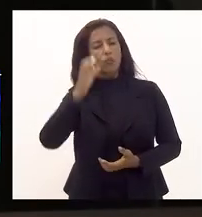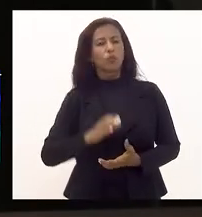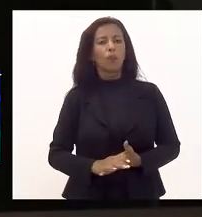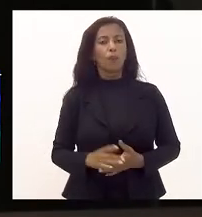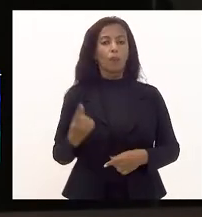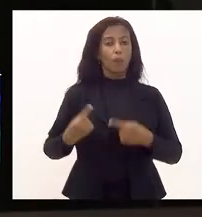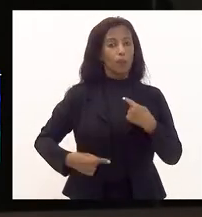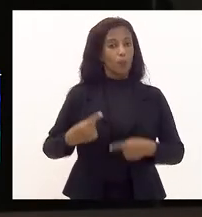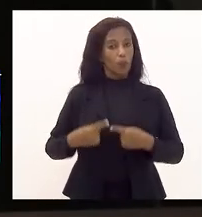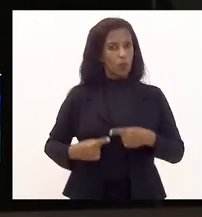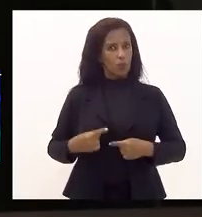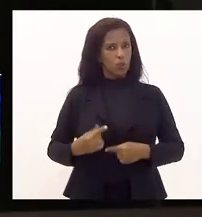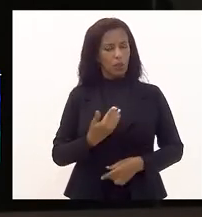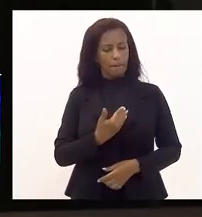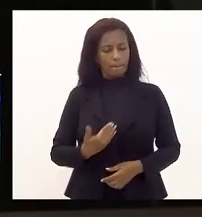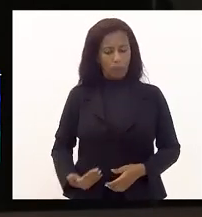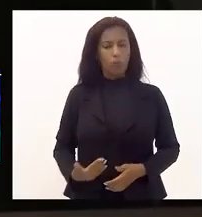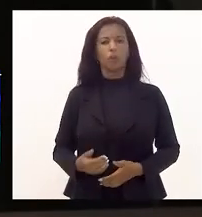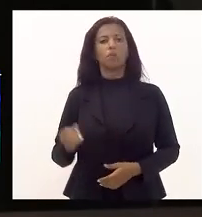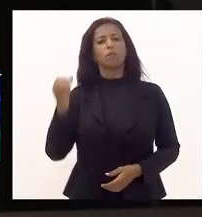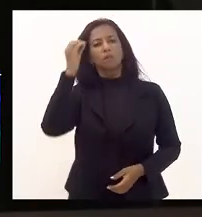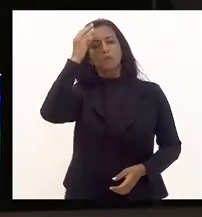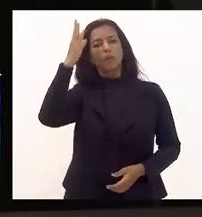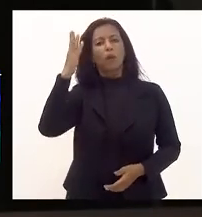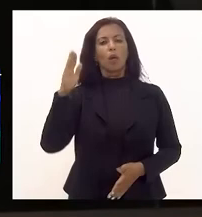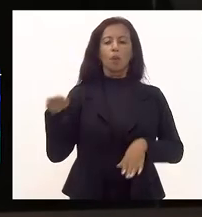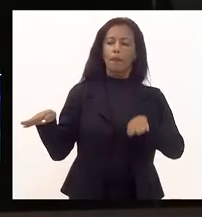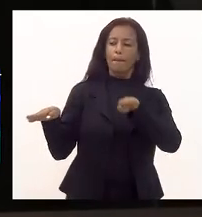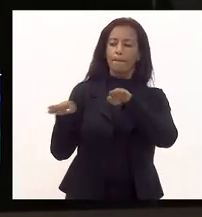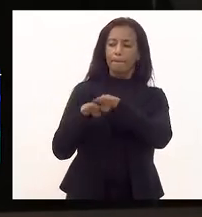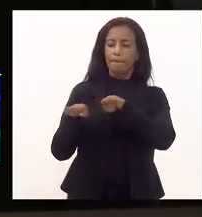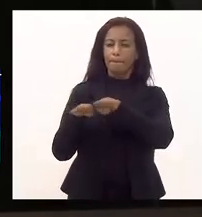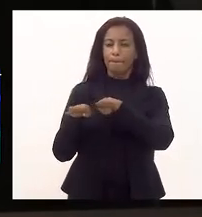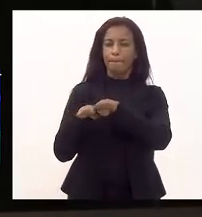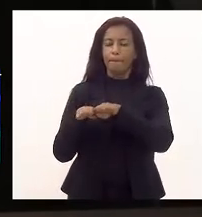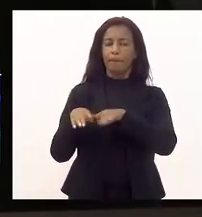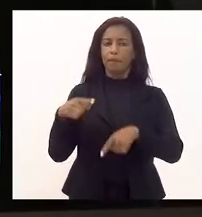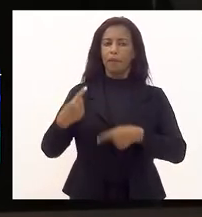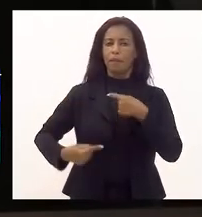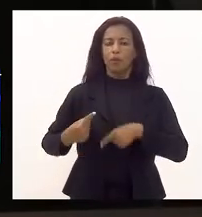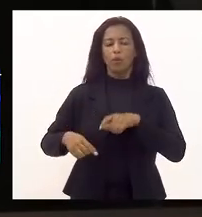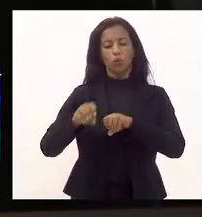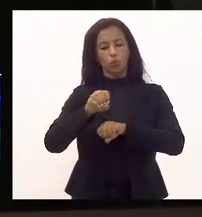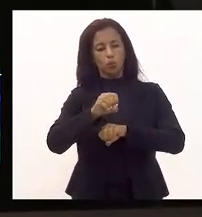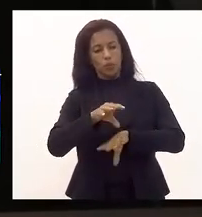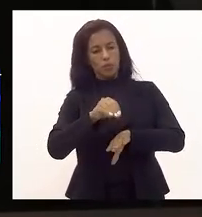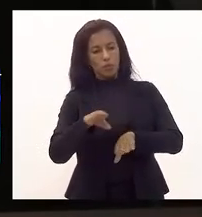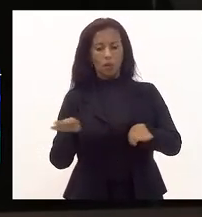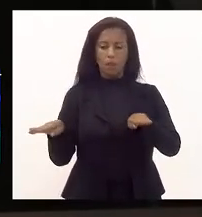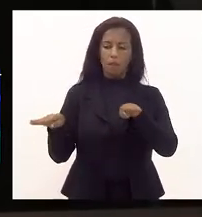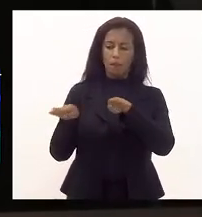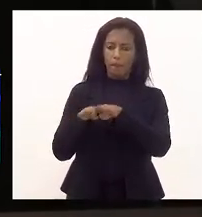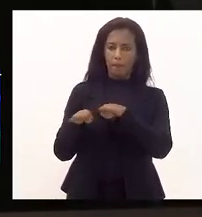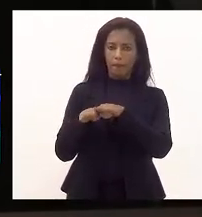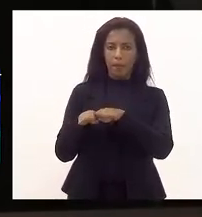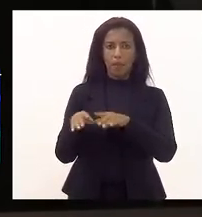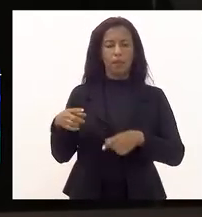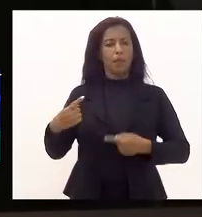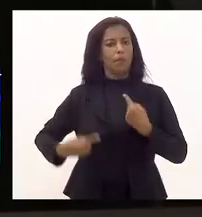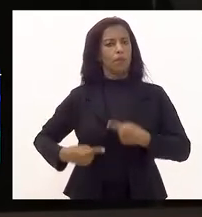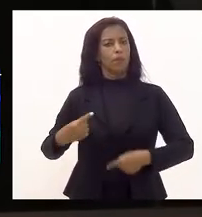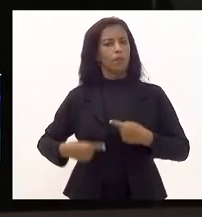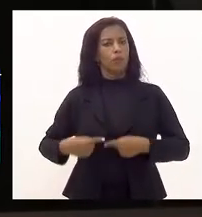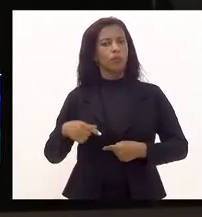política pública da cultura no mesmo patamar da política pública da educação e no mesmo patamar da política